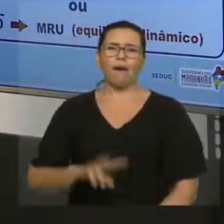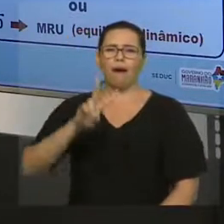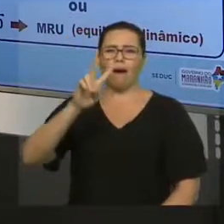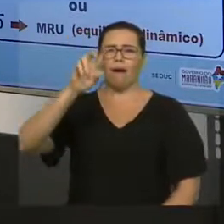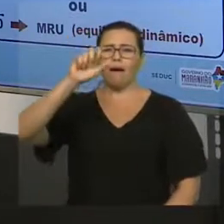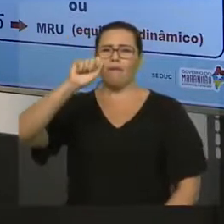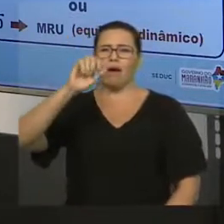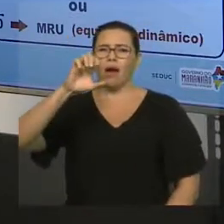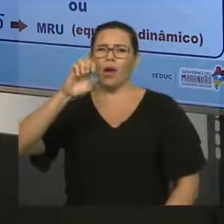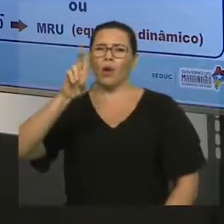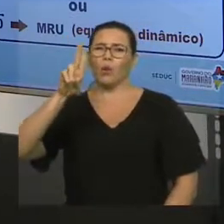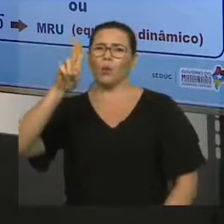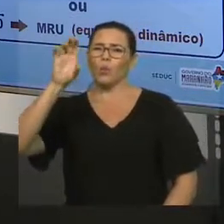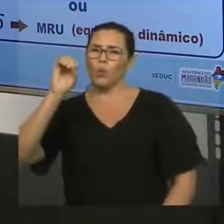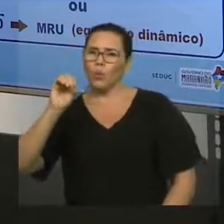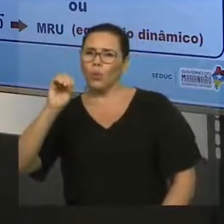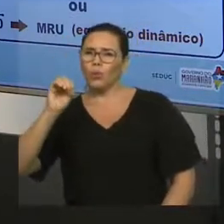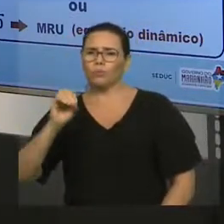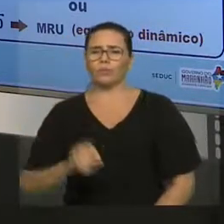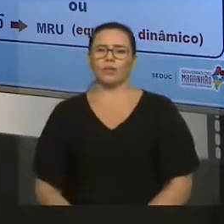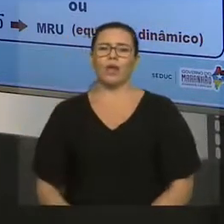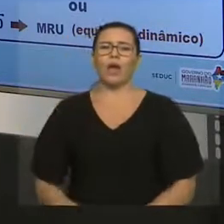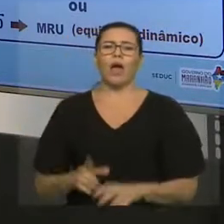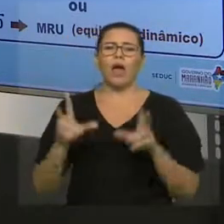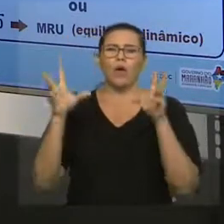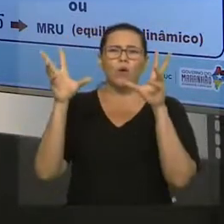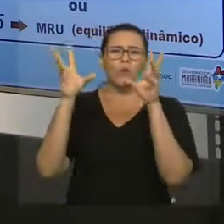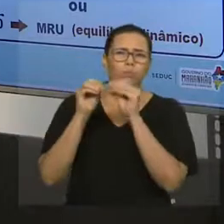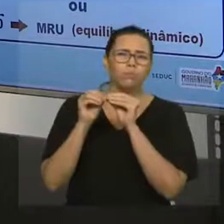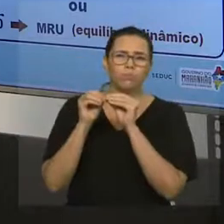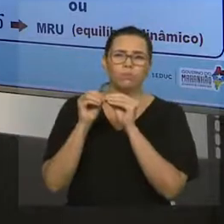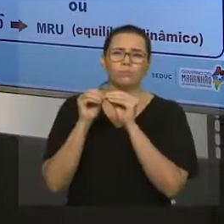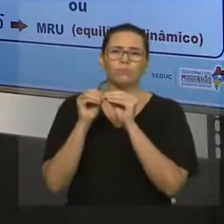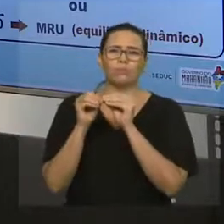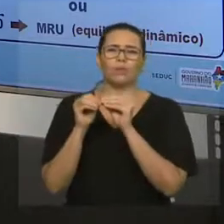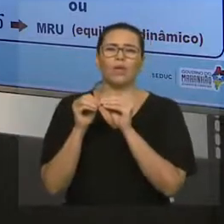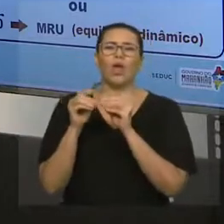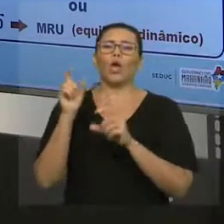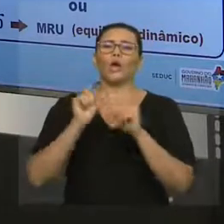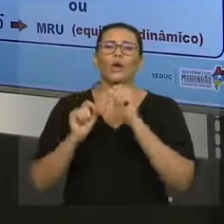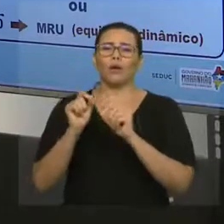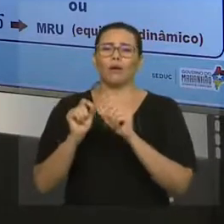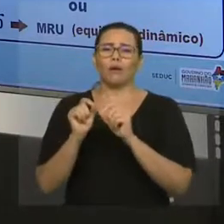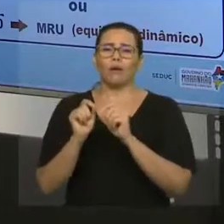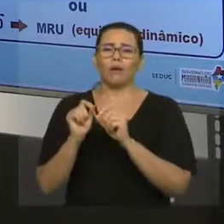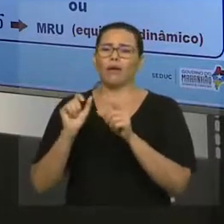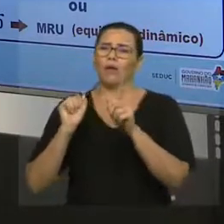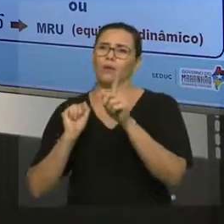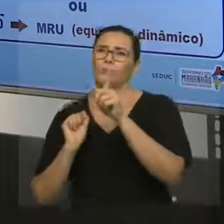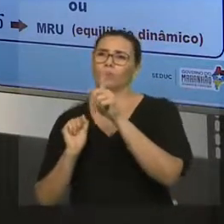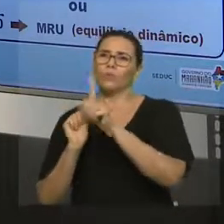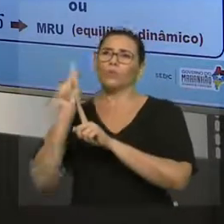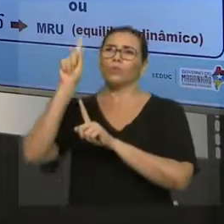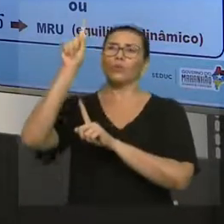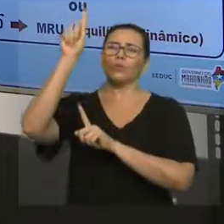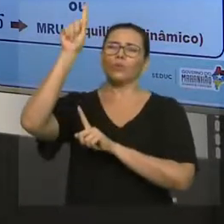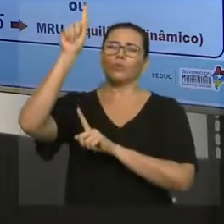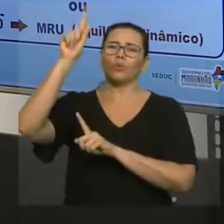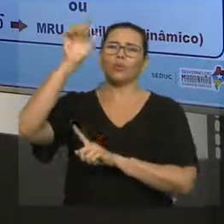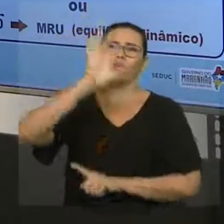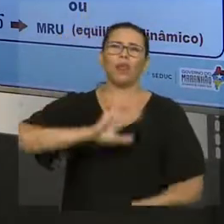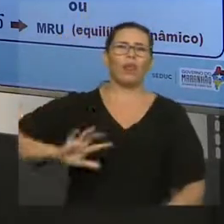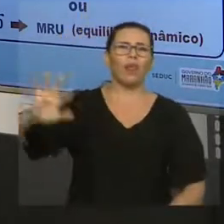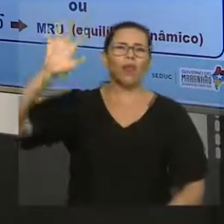máquinas, seus motores e ela viaja com velocidade constante. Ela viaja pela própria inércia dela, porque não tem resistência